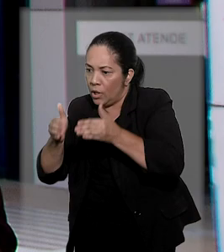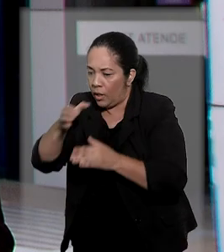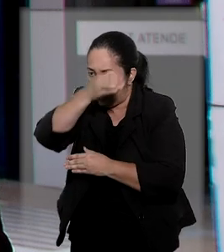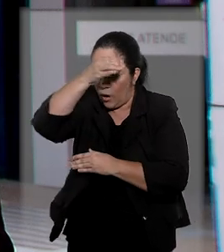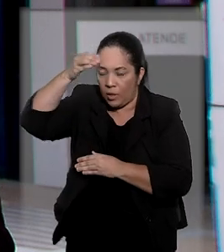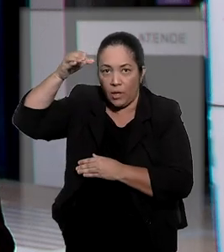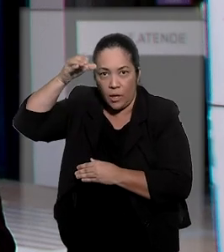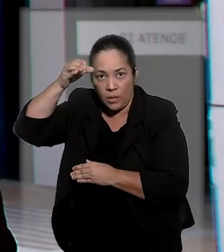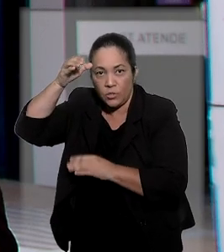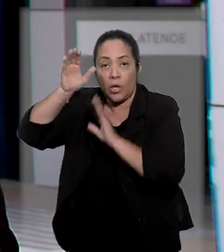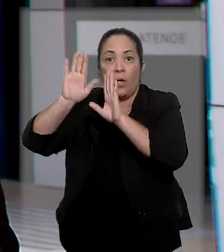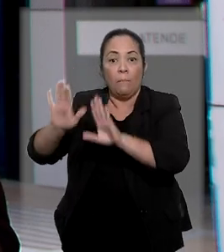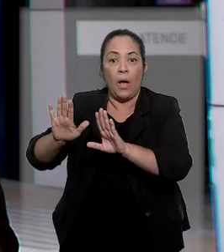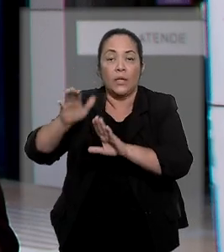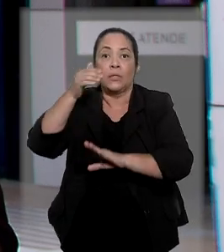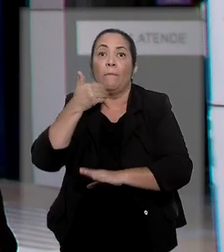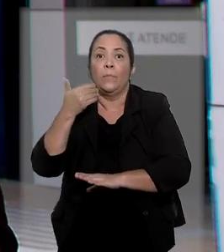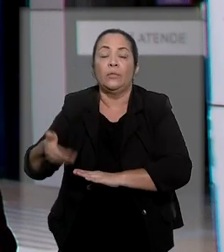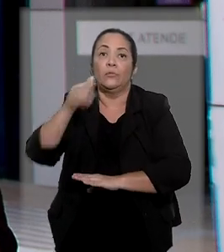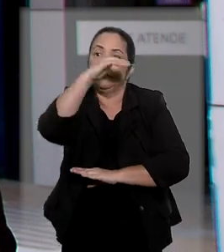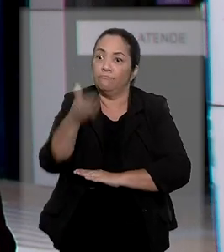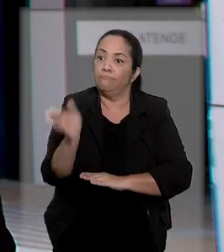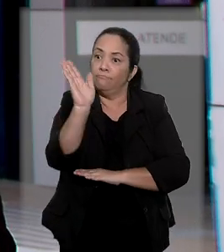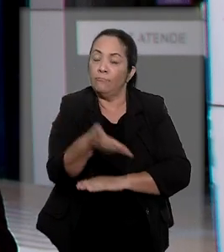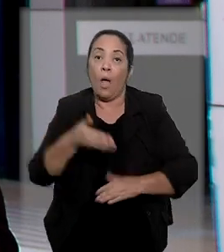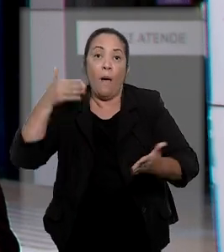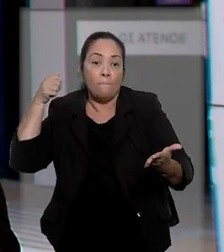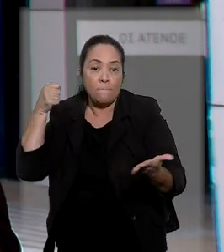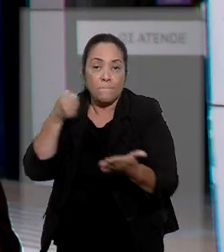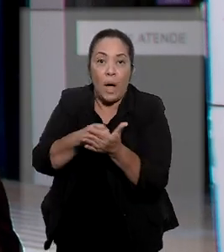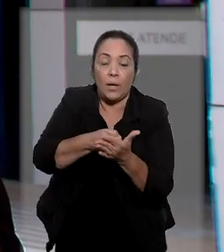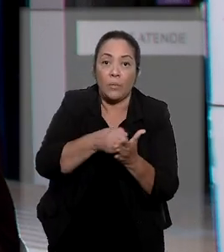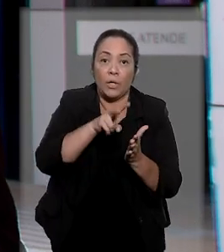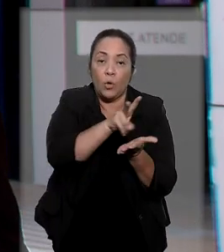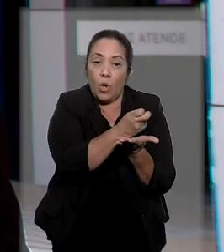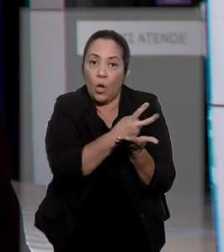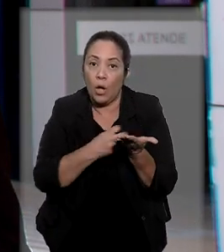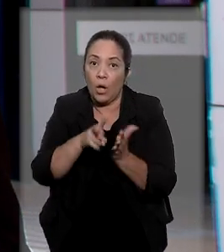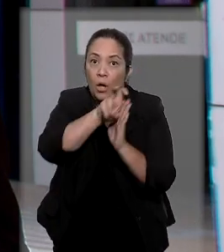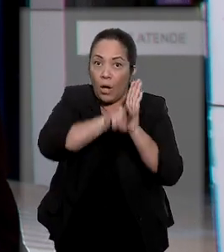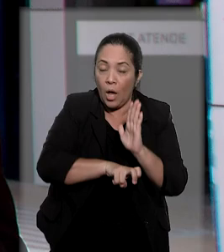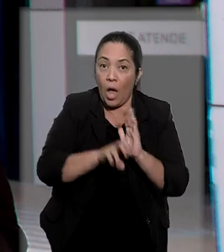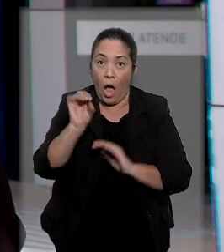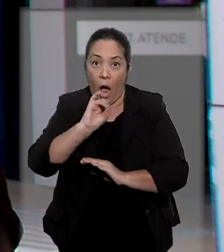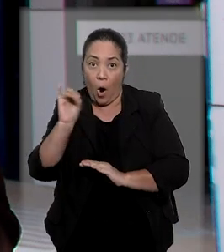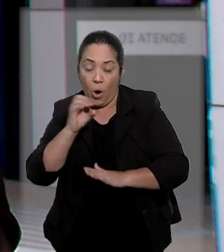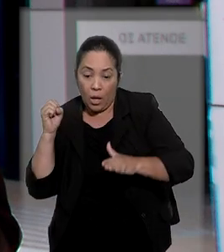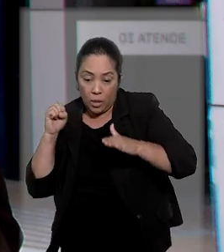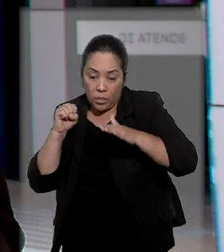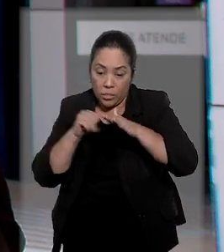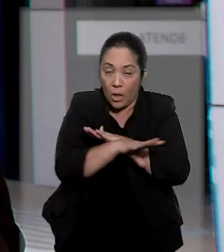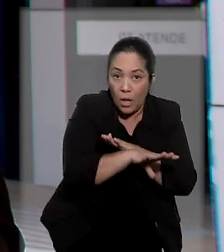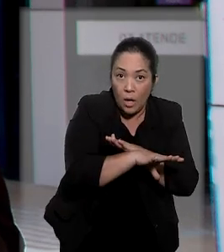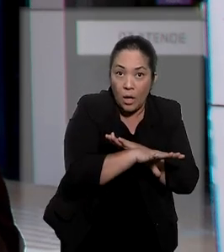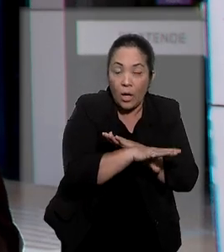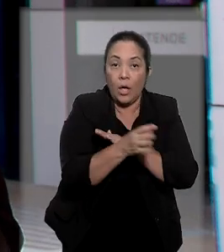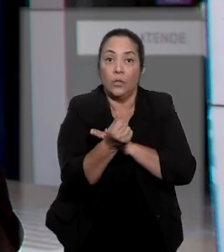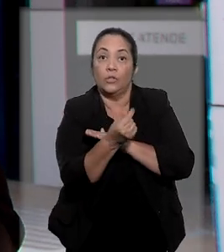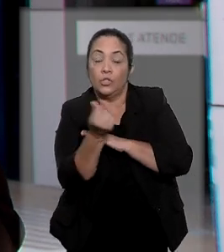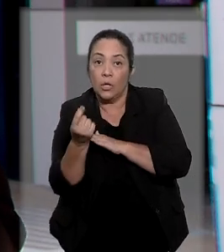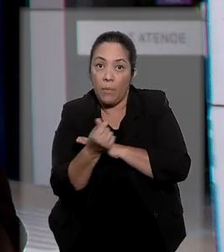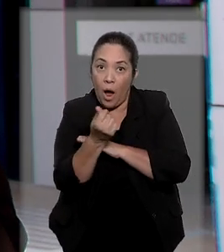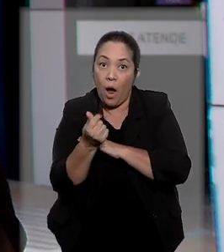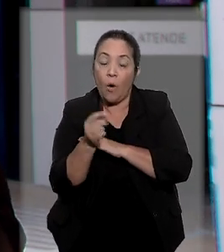clientes, ao mesmo tempo, para suspender a exigência de pagamento de tributos, a empresa depositou integralmente os valores